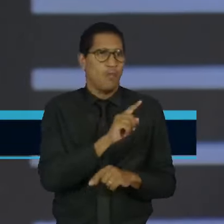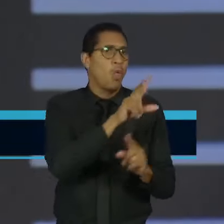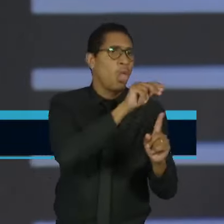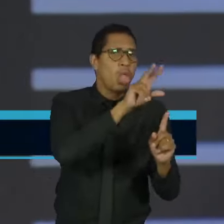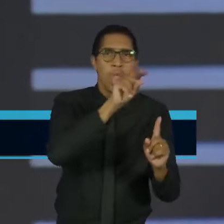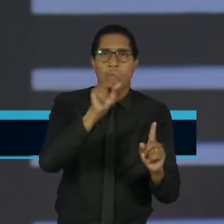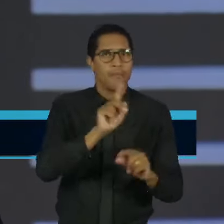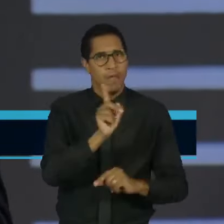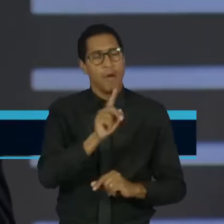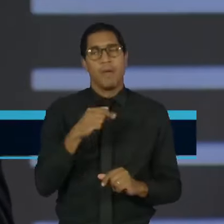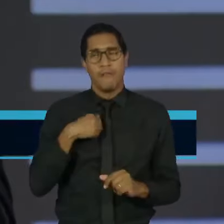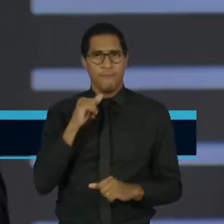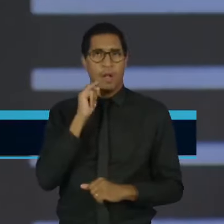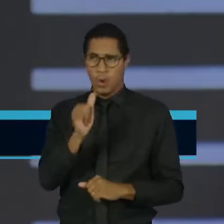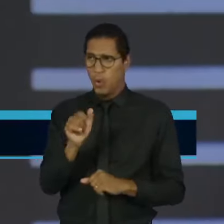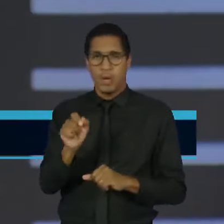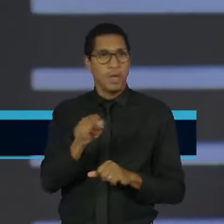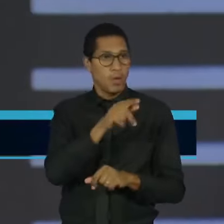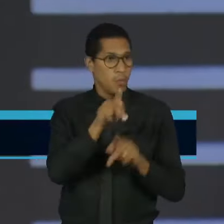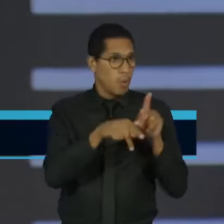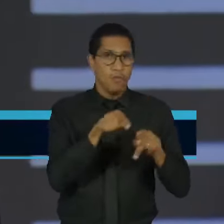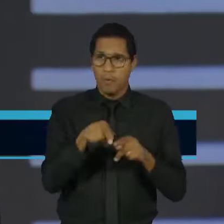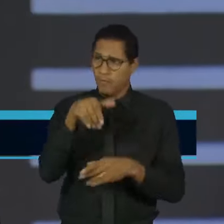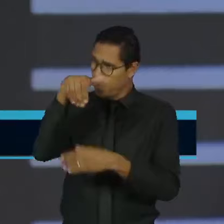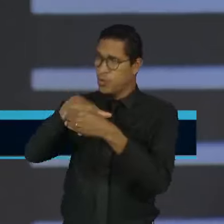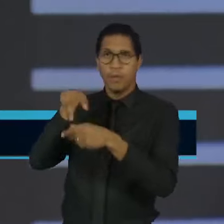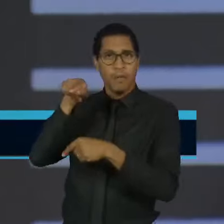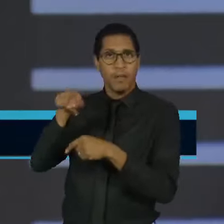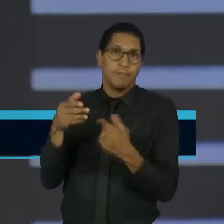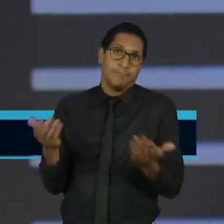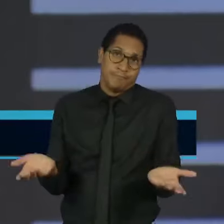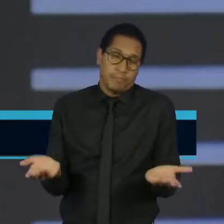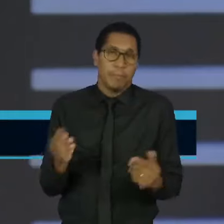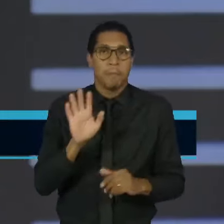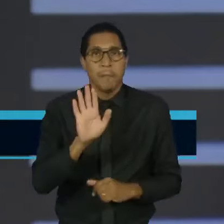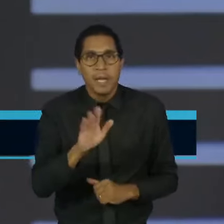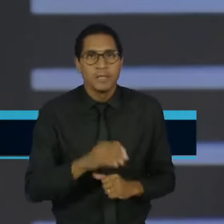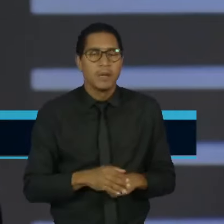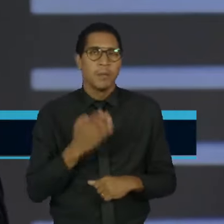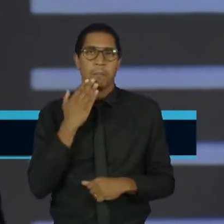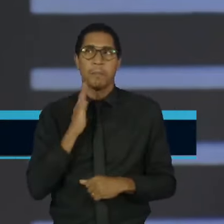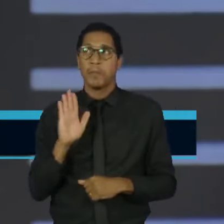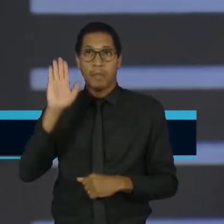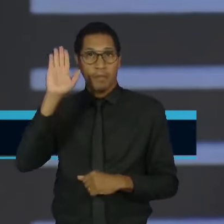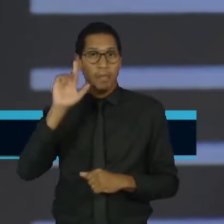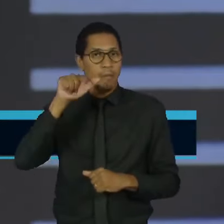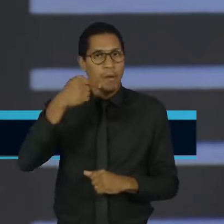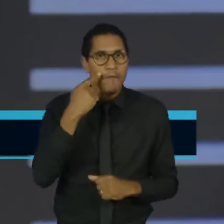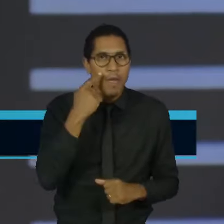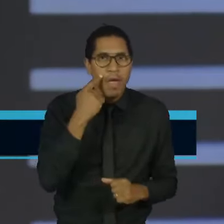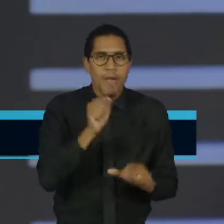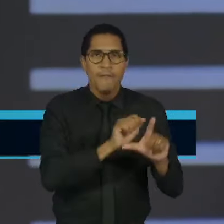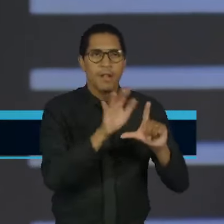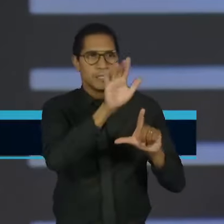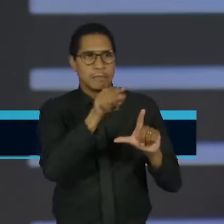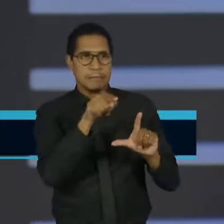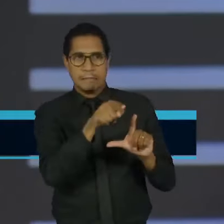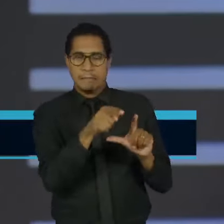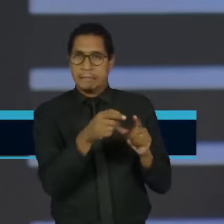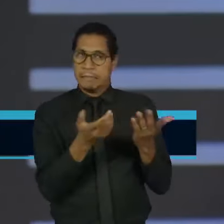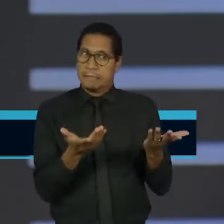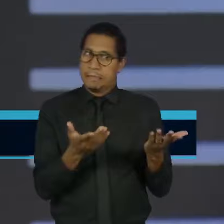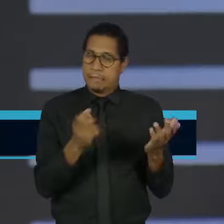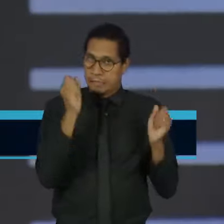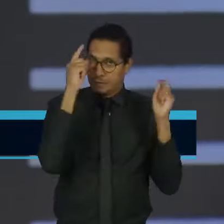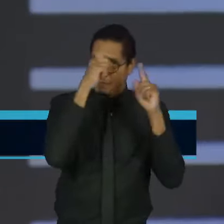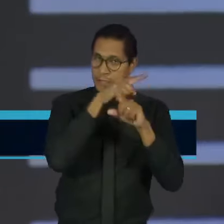fazer isso. Só em que prometer, e a realidade, uma inflação, o argentino já está sentindo, está pagando mais,